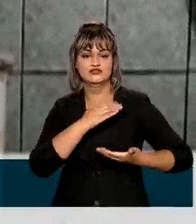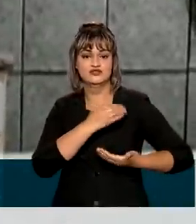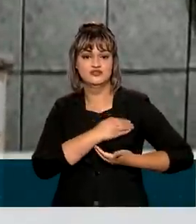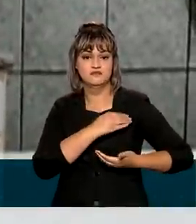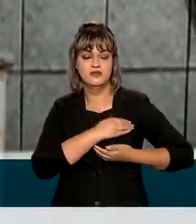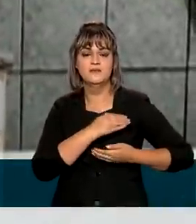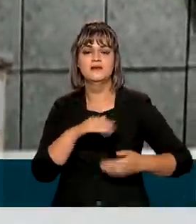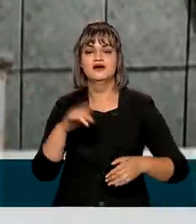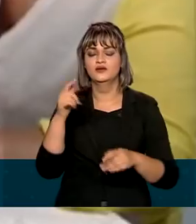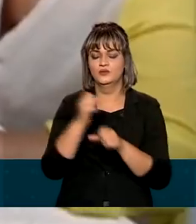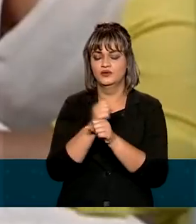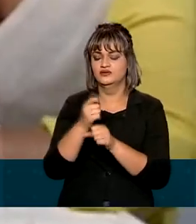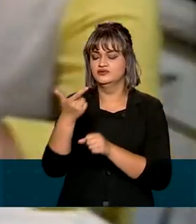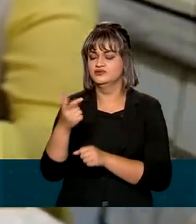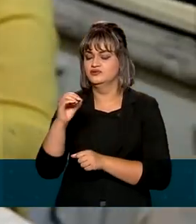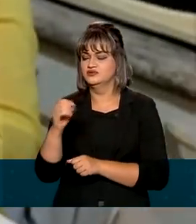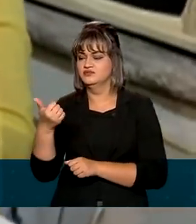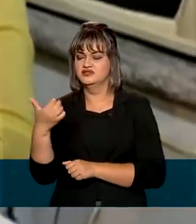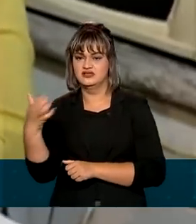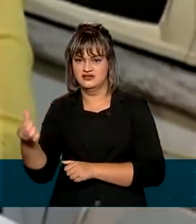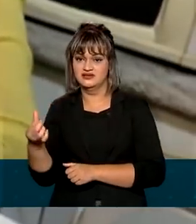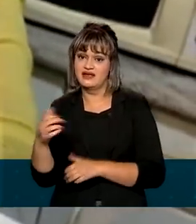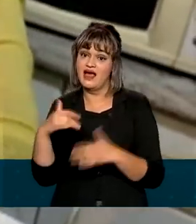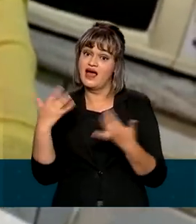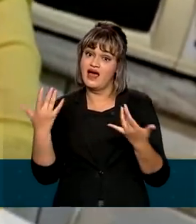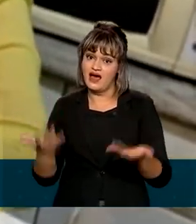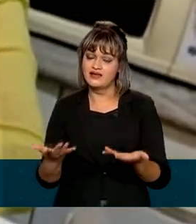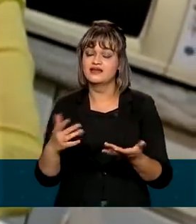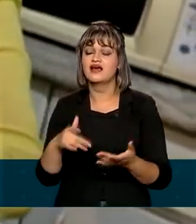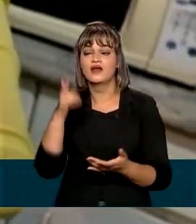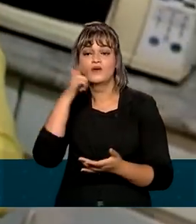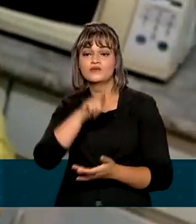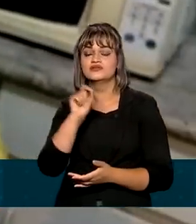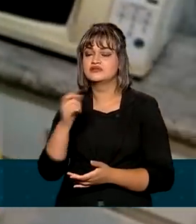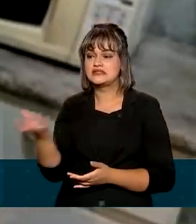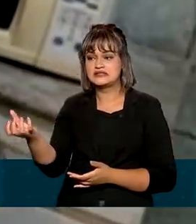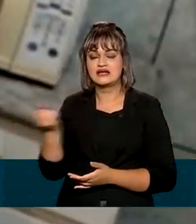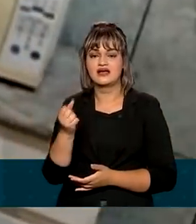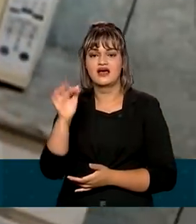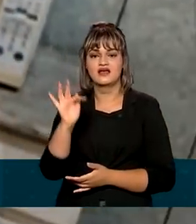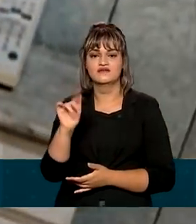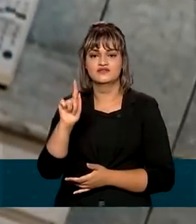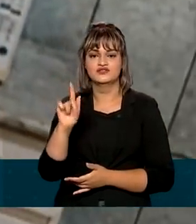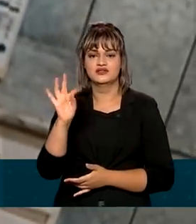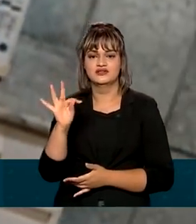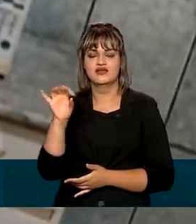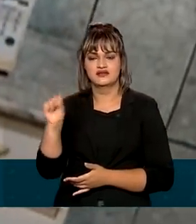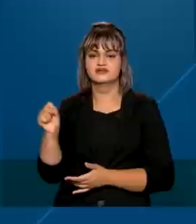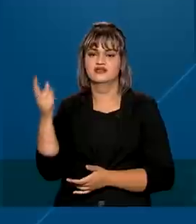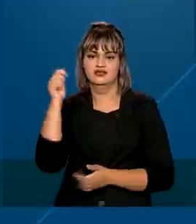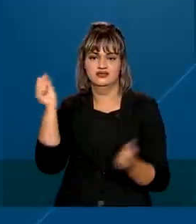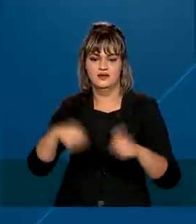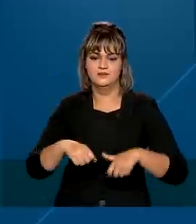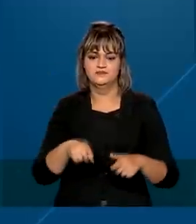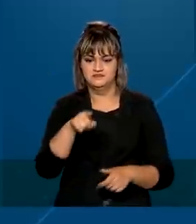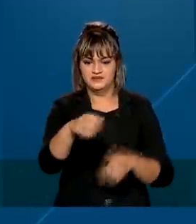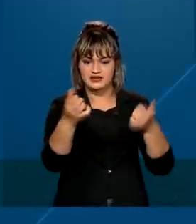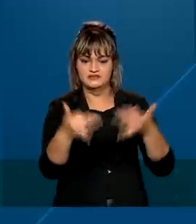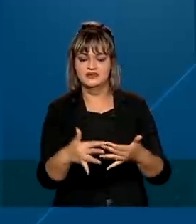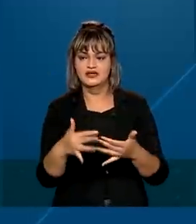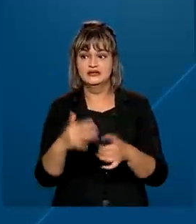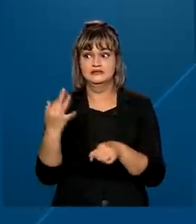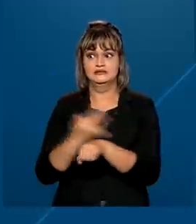em 2016. Por causa da doença, ela conseguiu sacar o dinheiro do fundo de garantia. Foi mais para